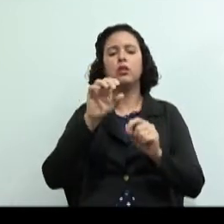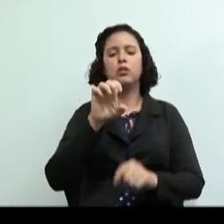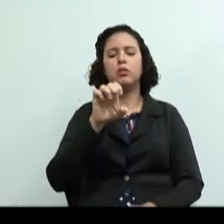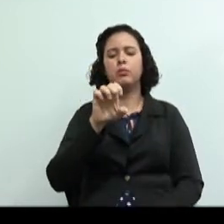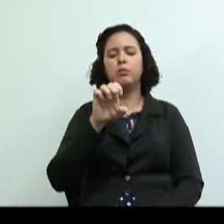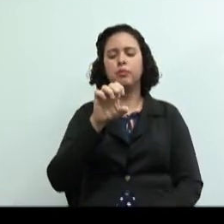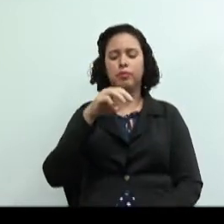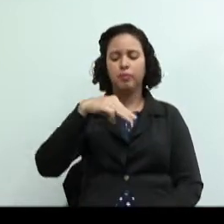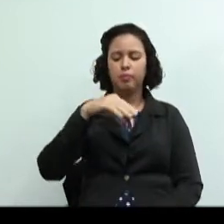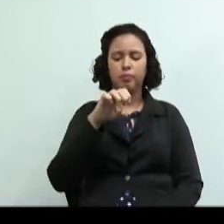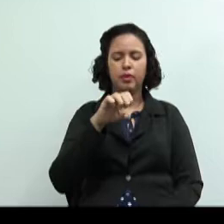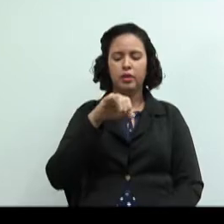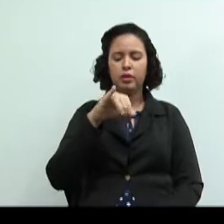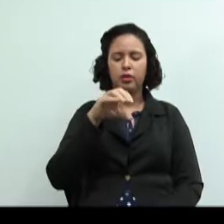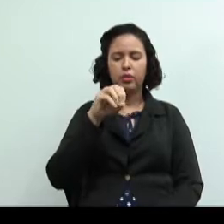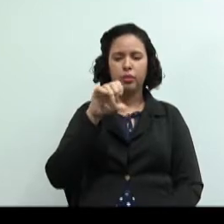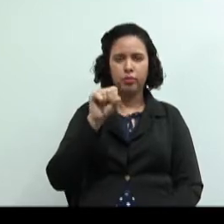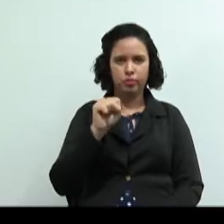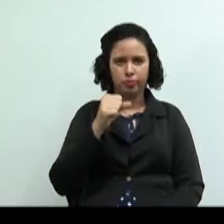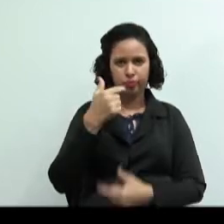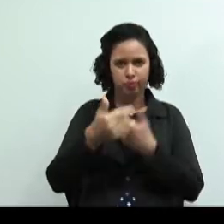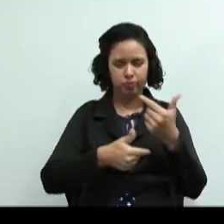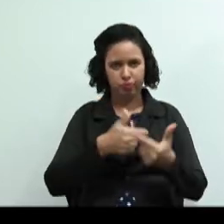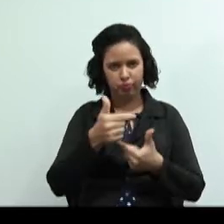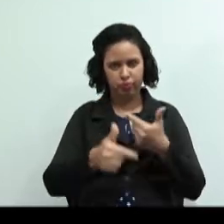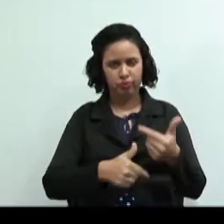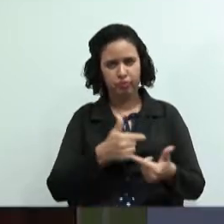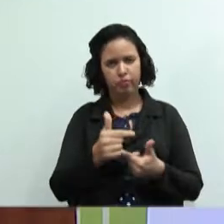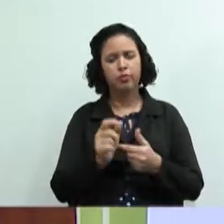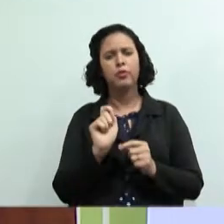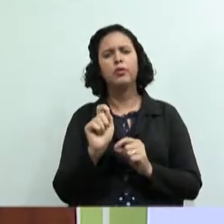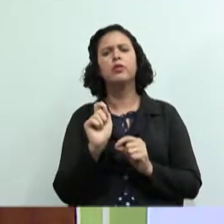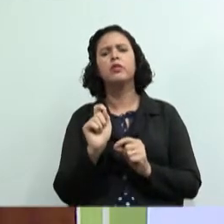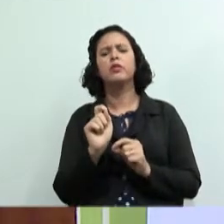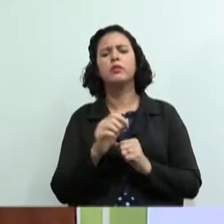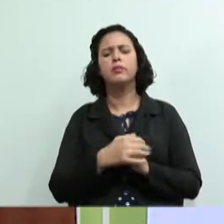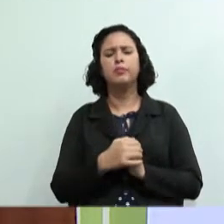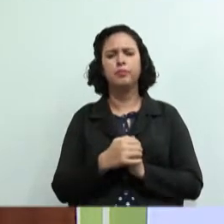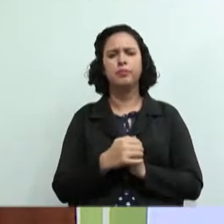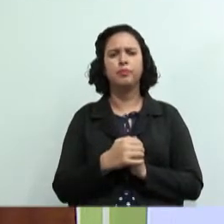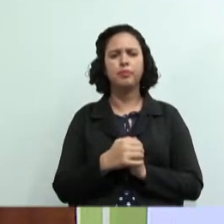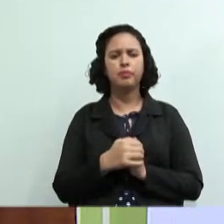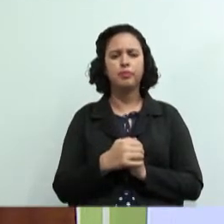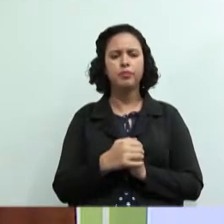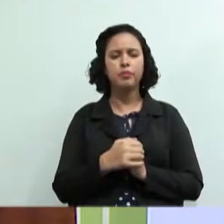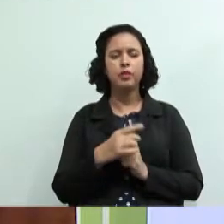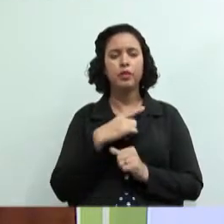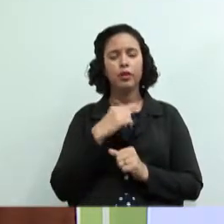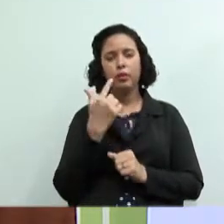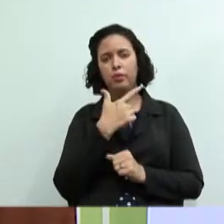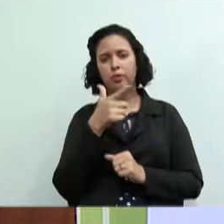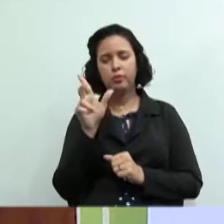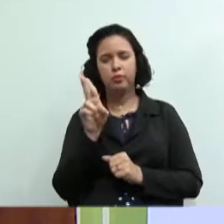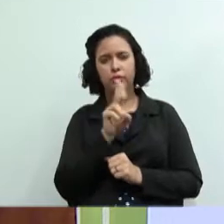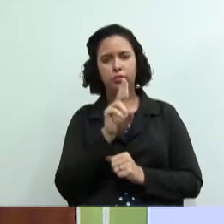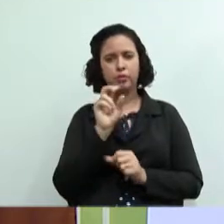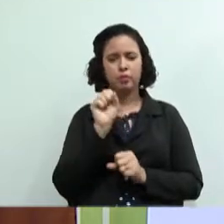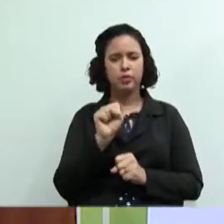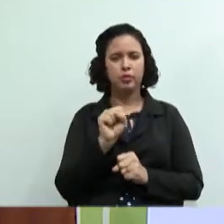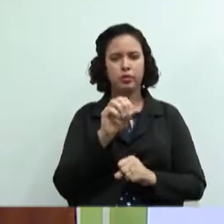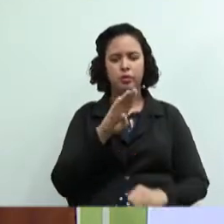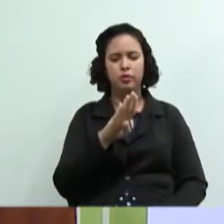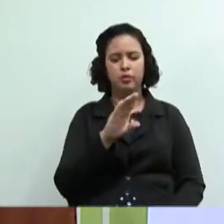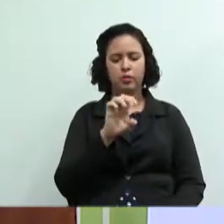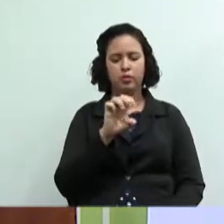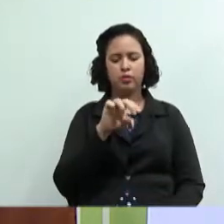vocês compreenderam o que são esses meios de produção eles têm outro nome também eles podem ser chamados de bens